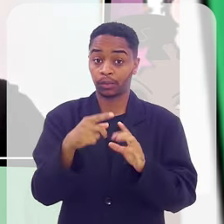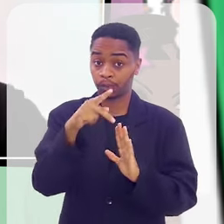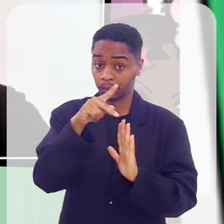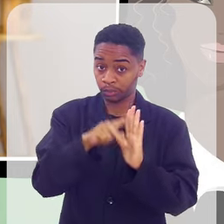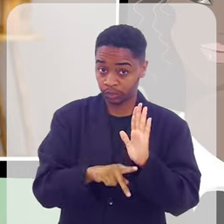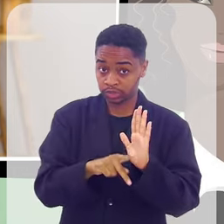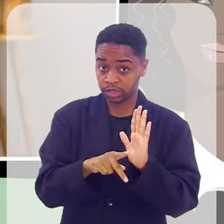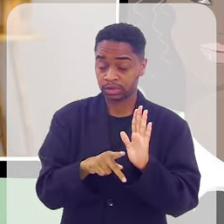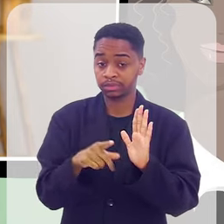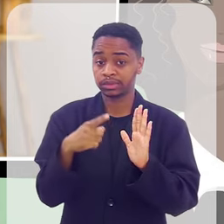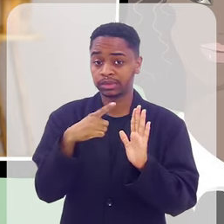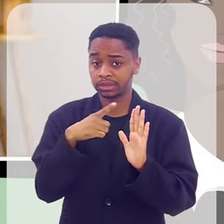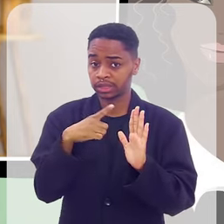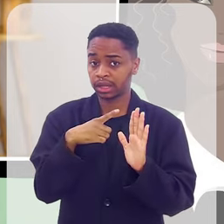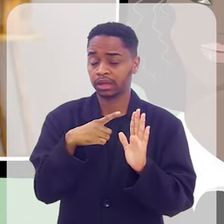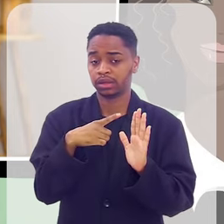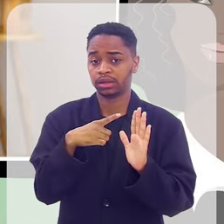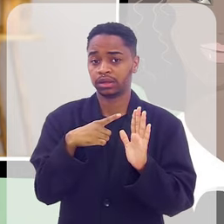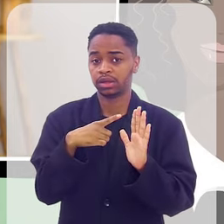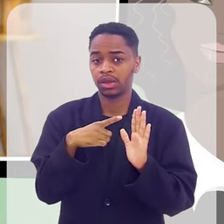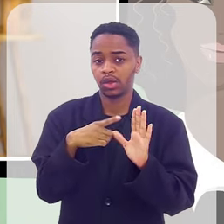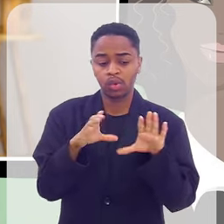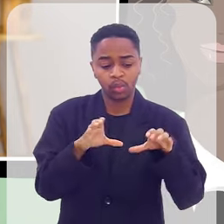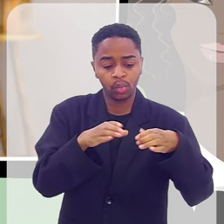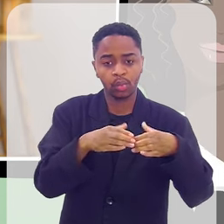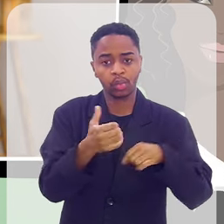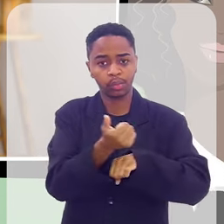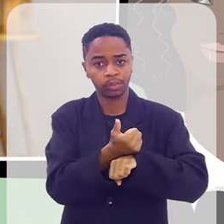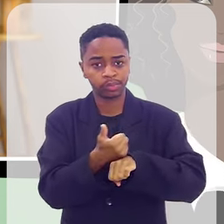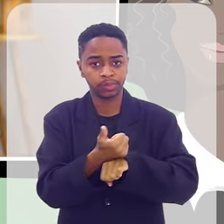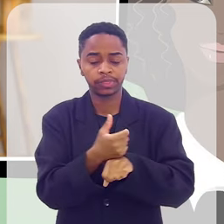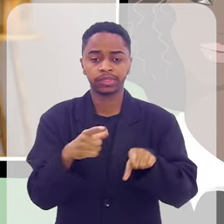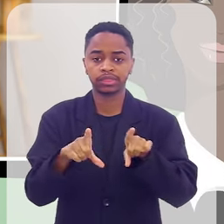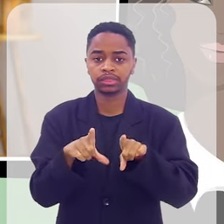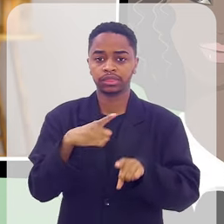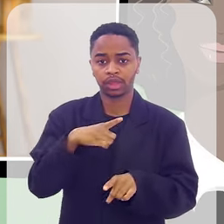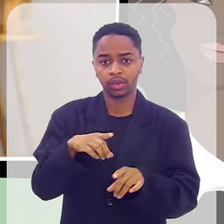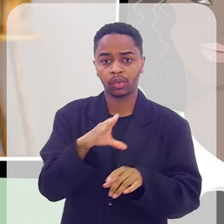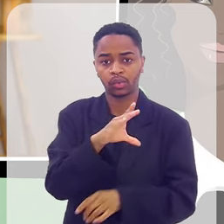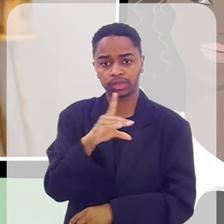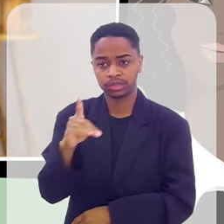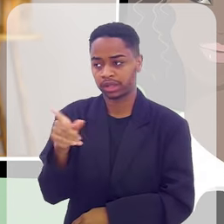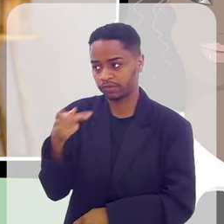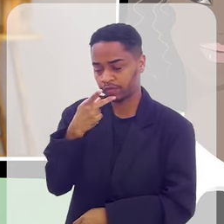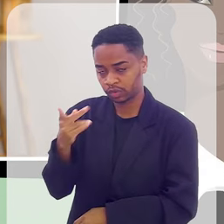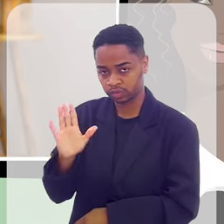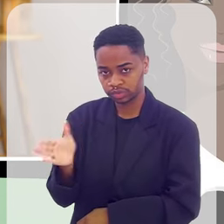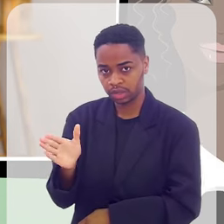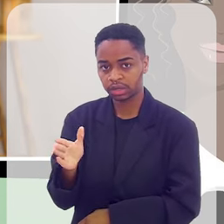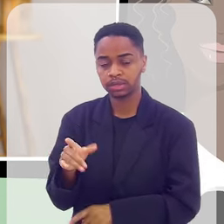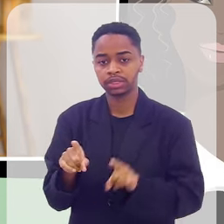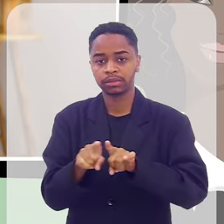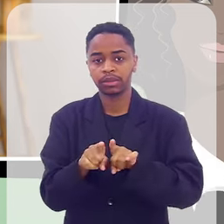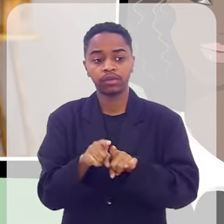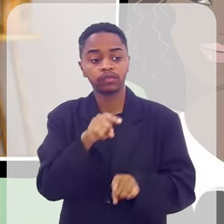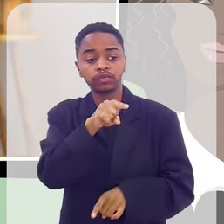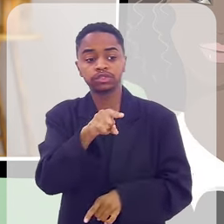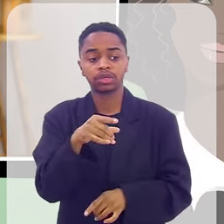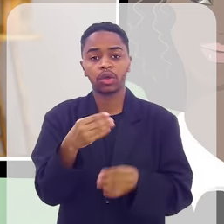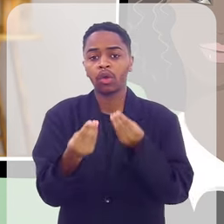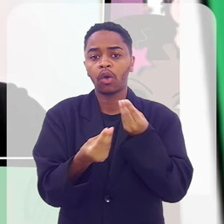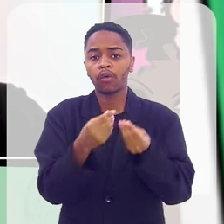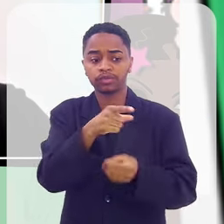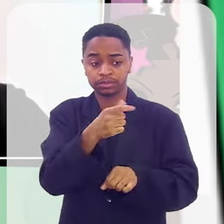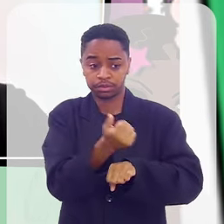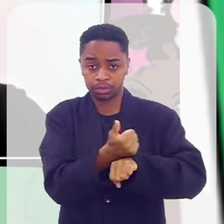tem a engrenagem, tem o corpo profissional, tem a coordenação, como o Alexandre bem pontuou, e você, enquanto